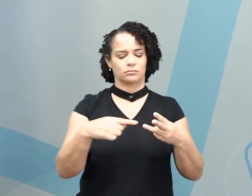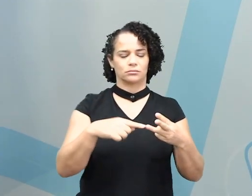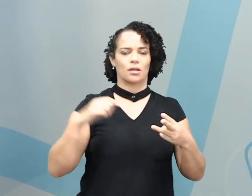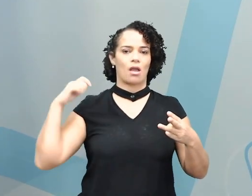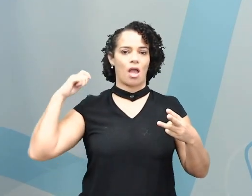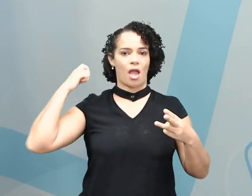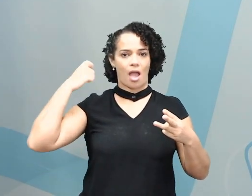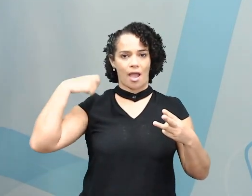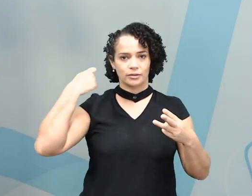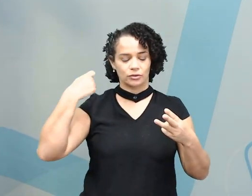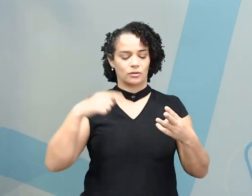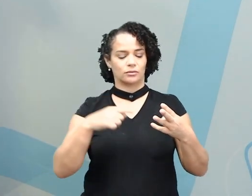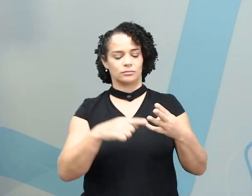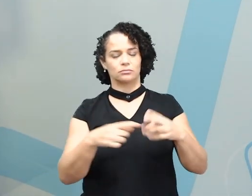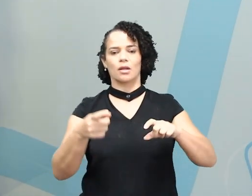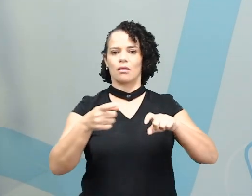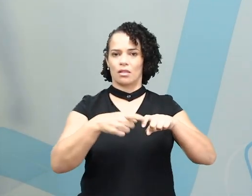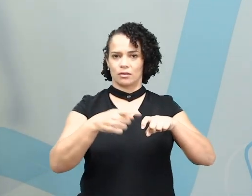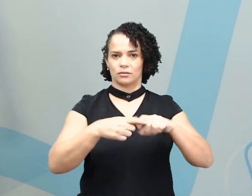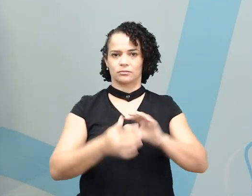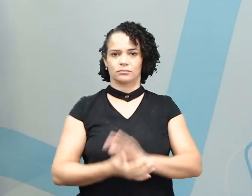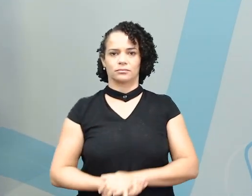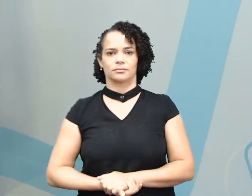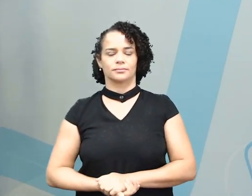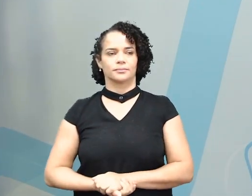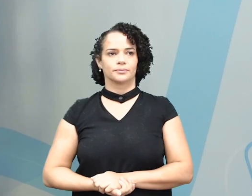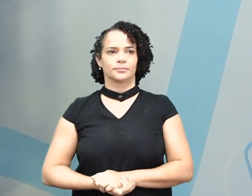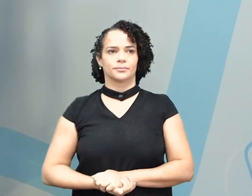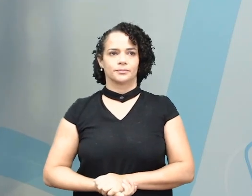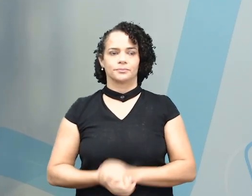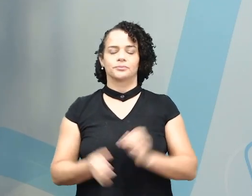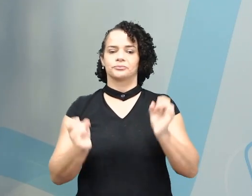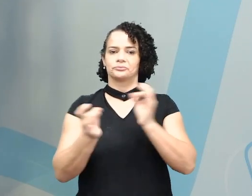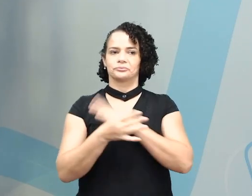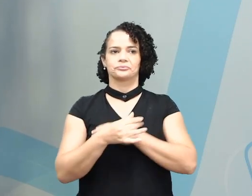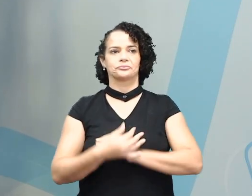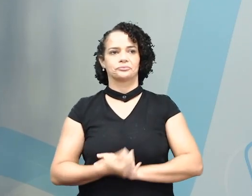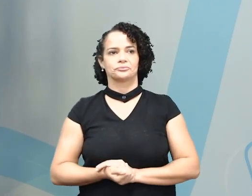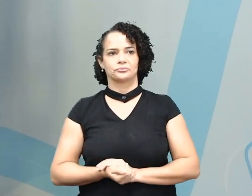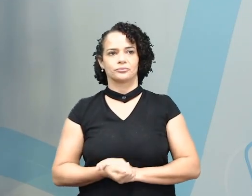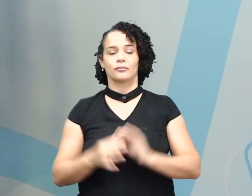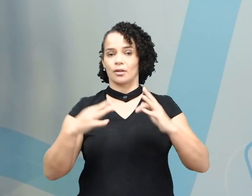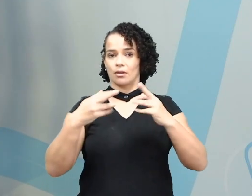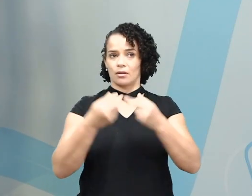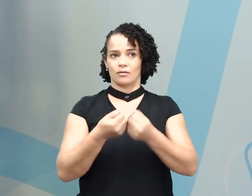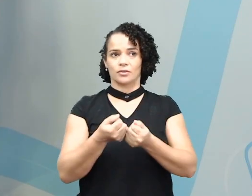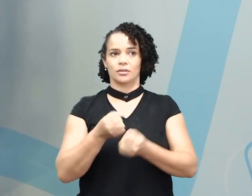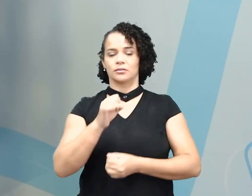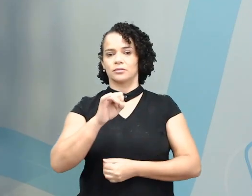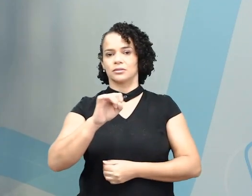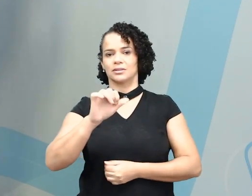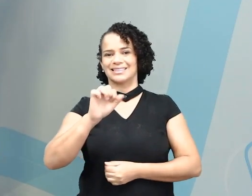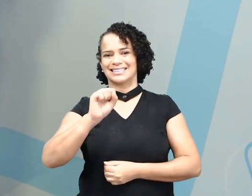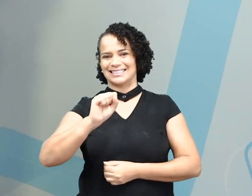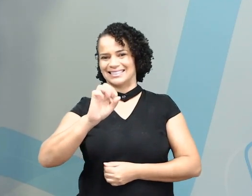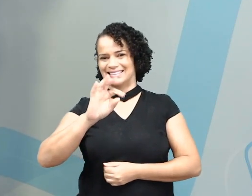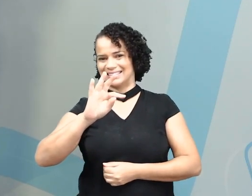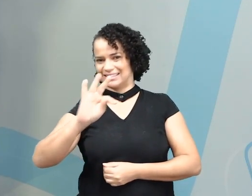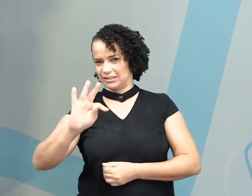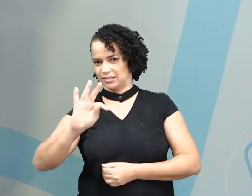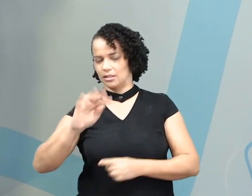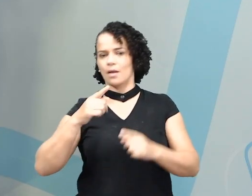e doctor. Perfeito! Terminações em is. Por que terminações em is?